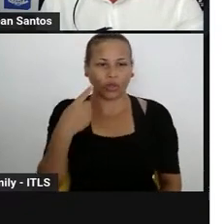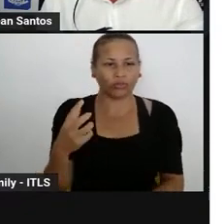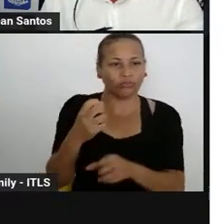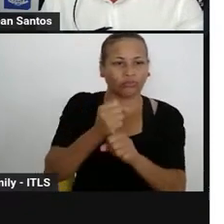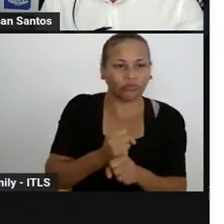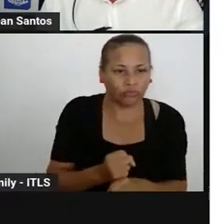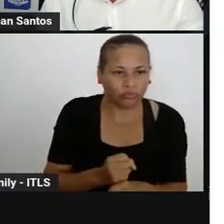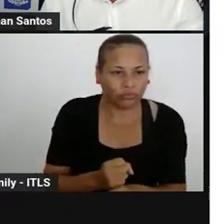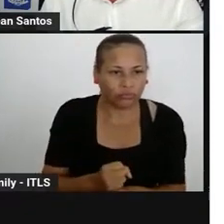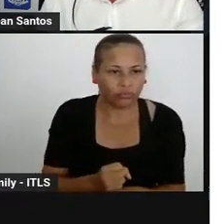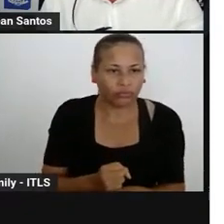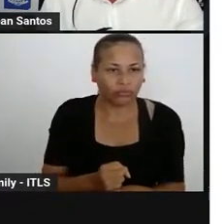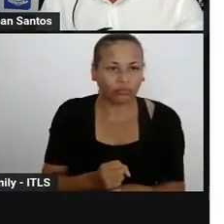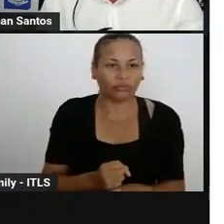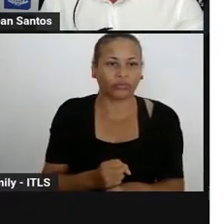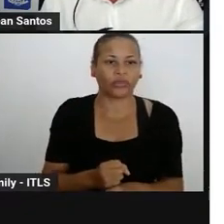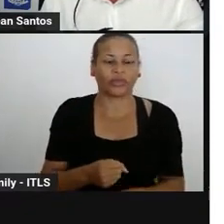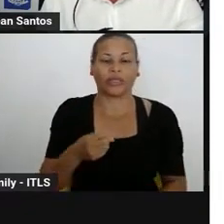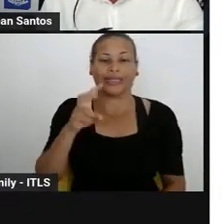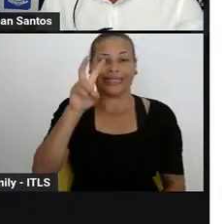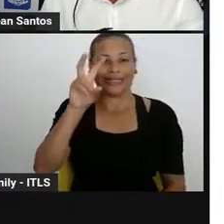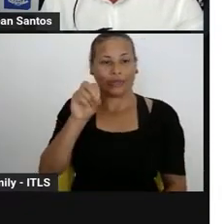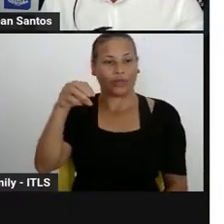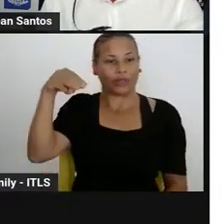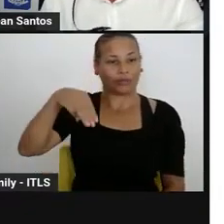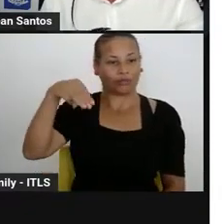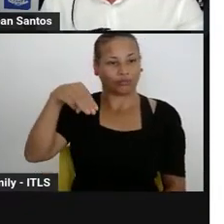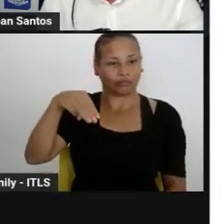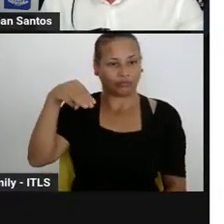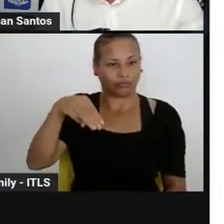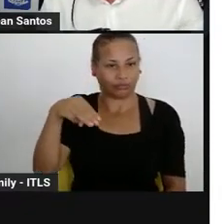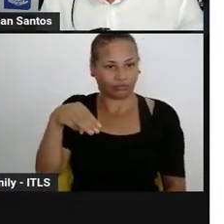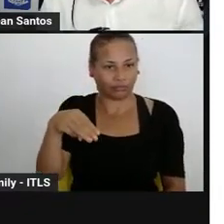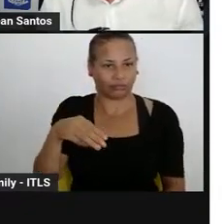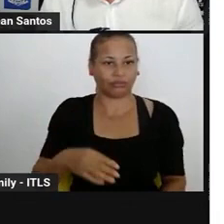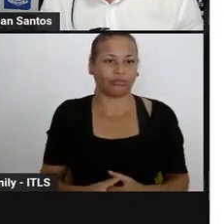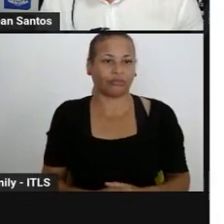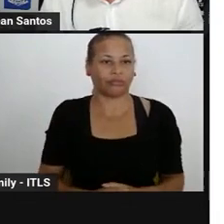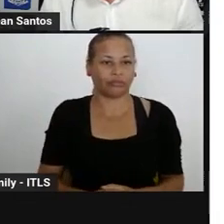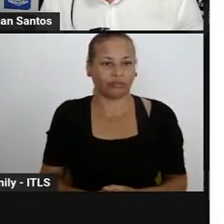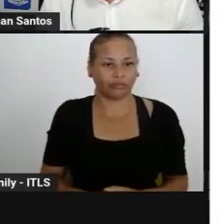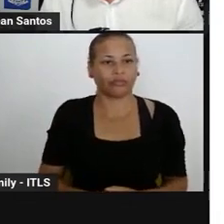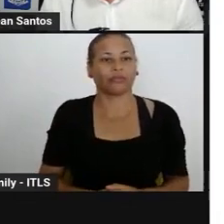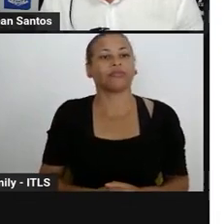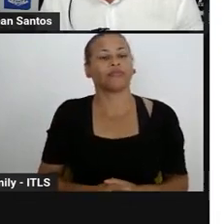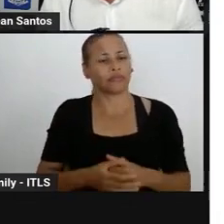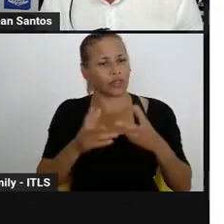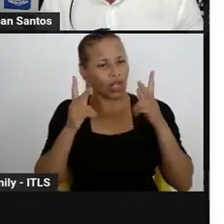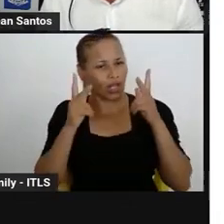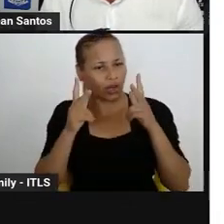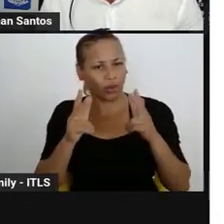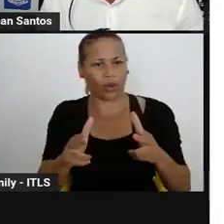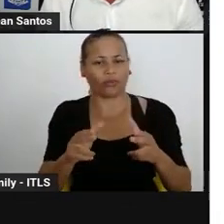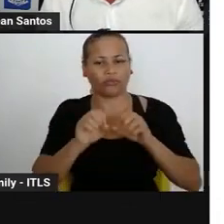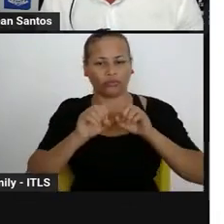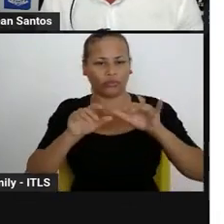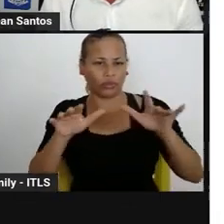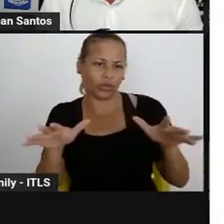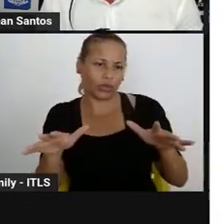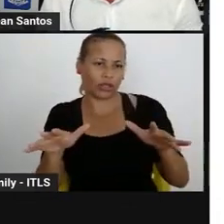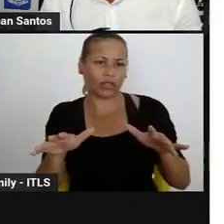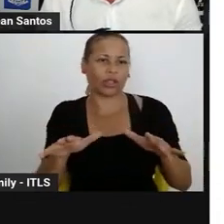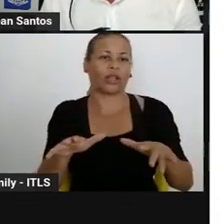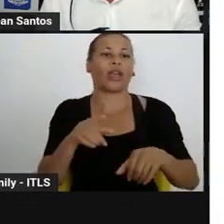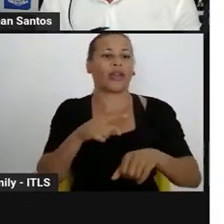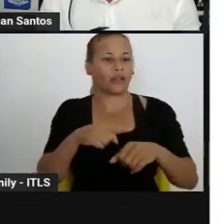horária, de 50 minutos, aula, e a mesma orientação, que é a redistribuição da carga